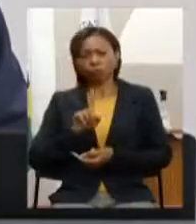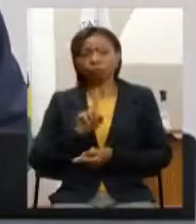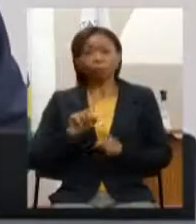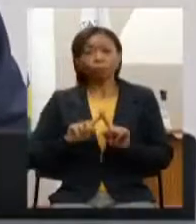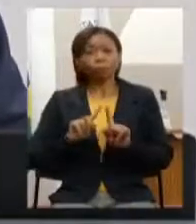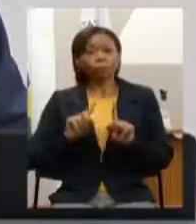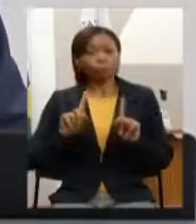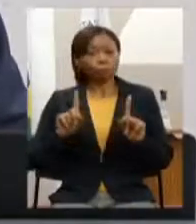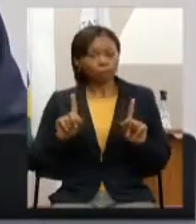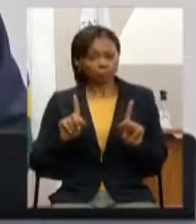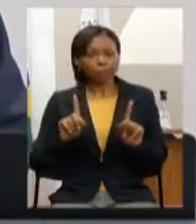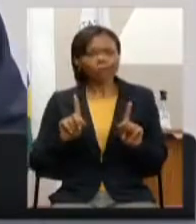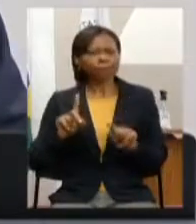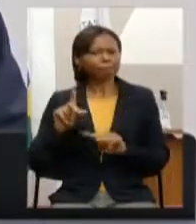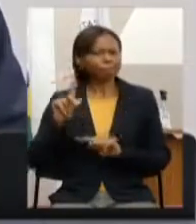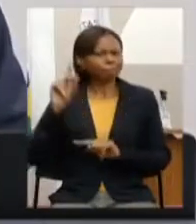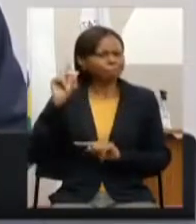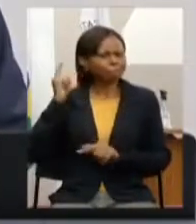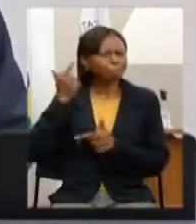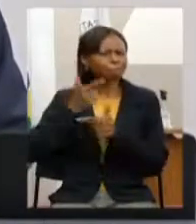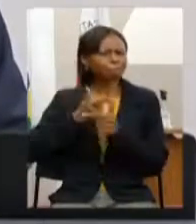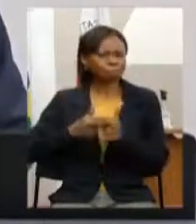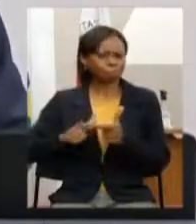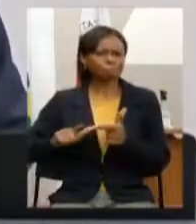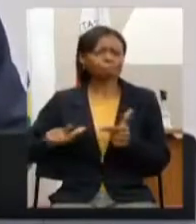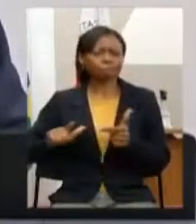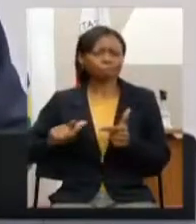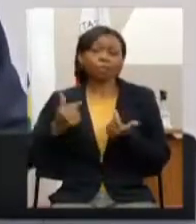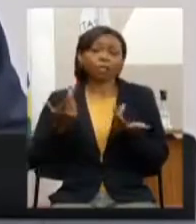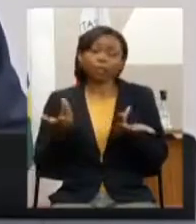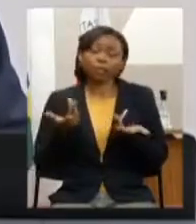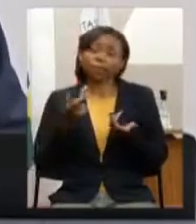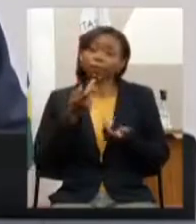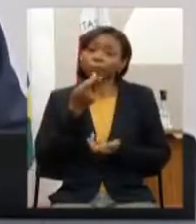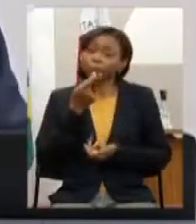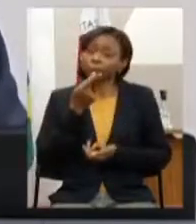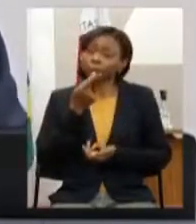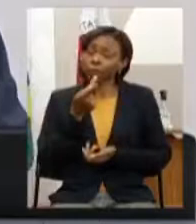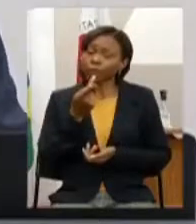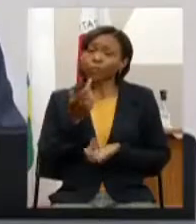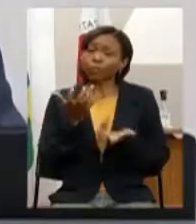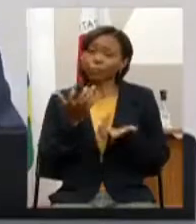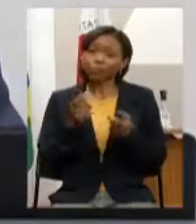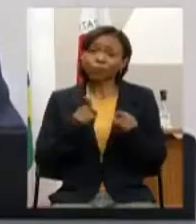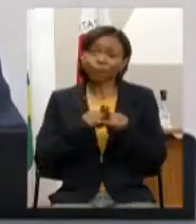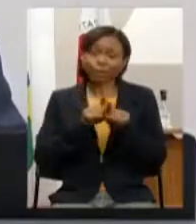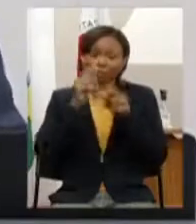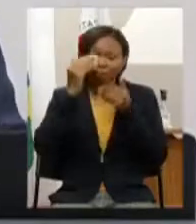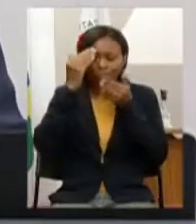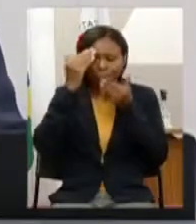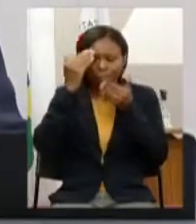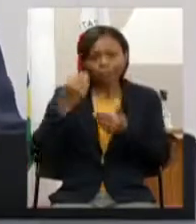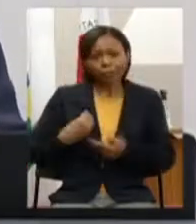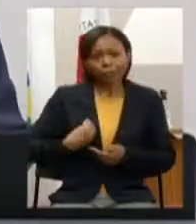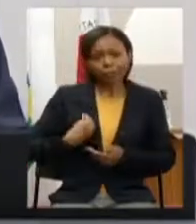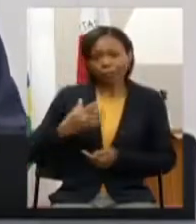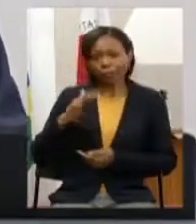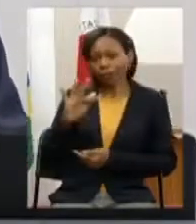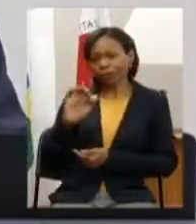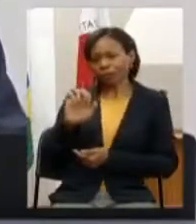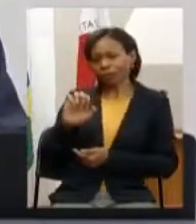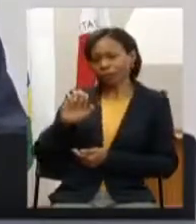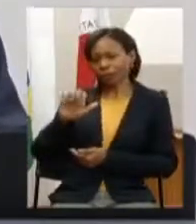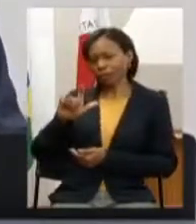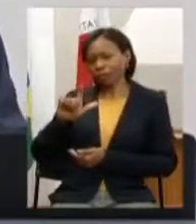mas também a gente querer dizer e aqui eu quero muito agradecer a presença do Felipe Mago do